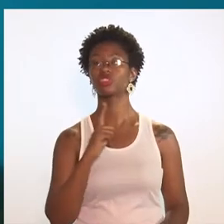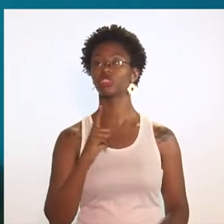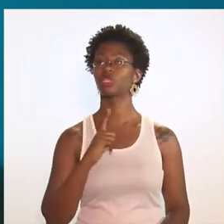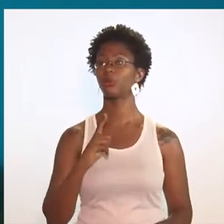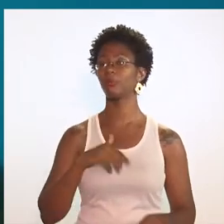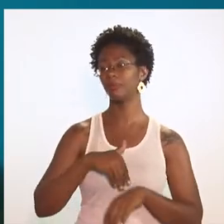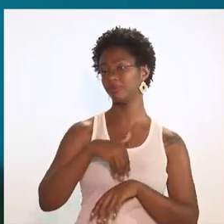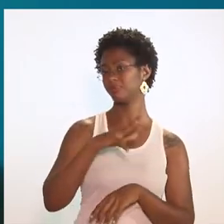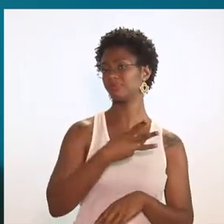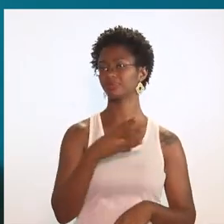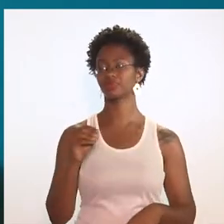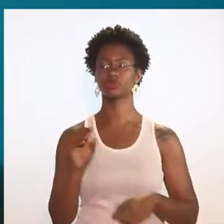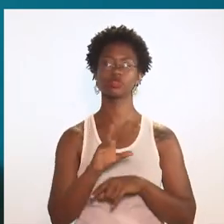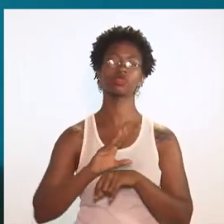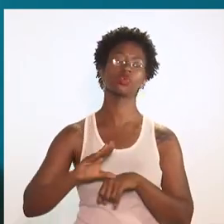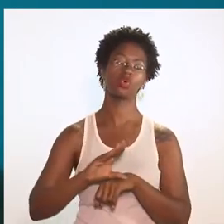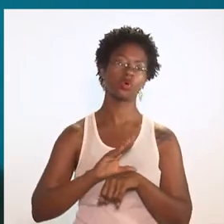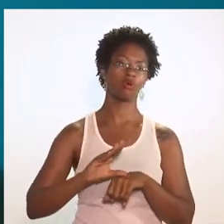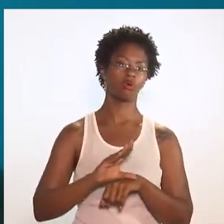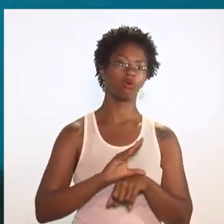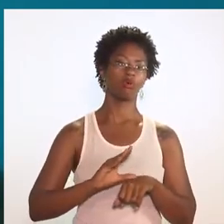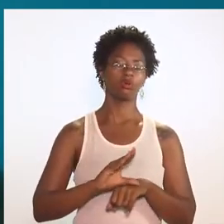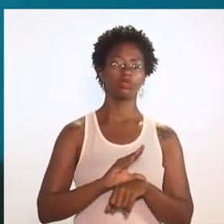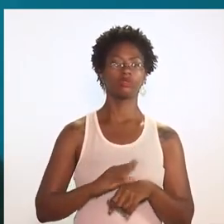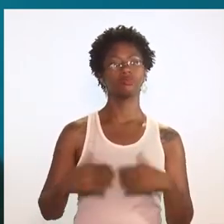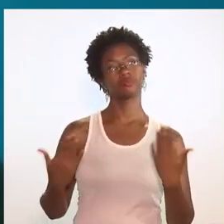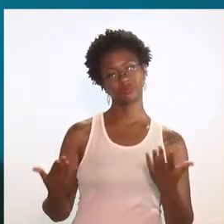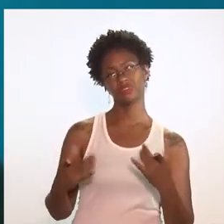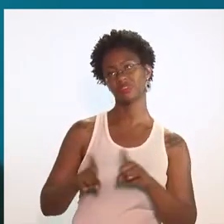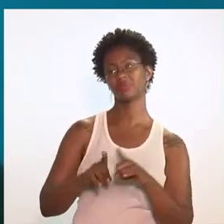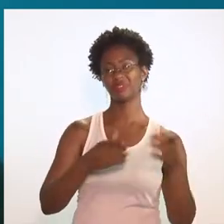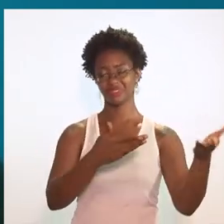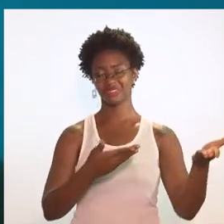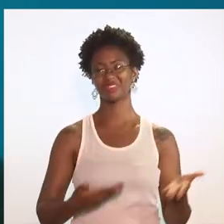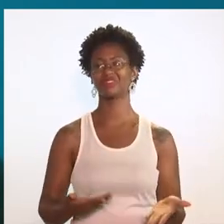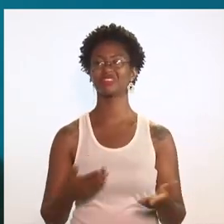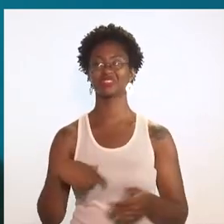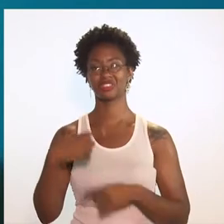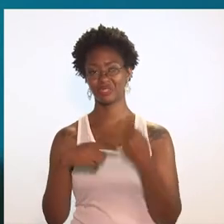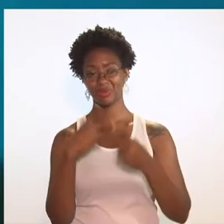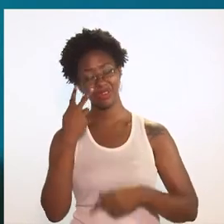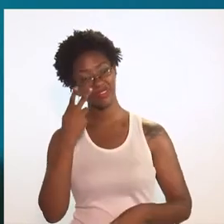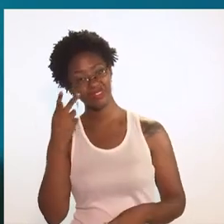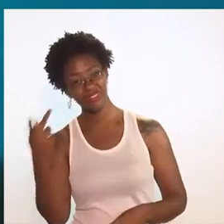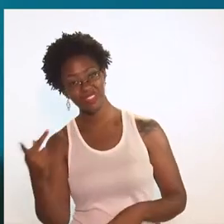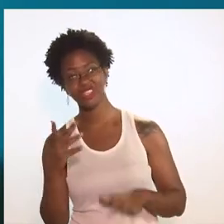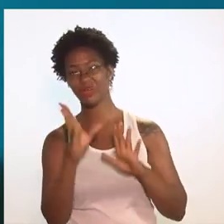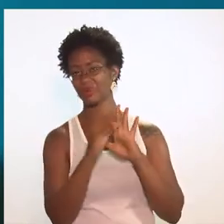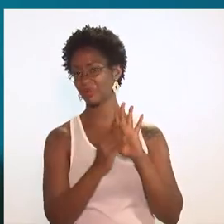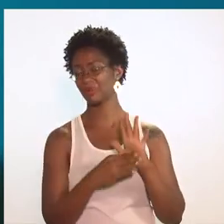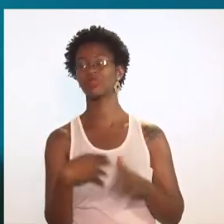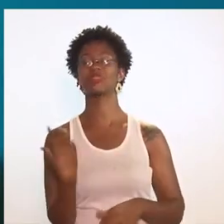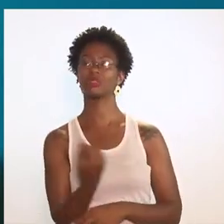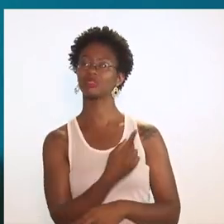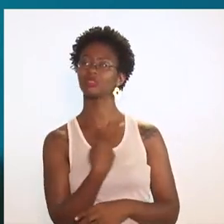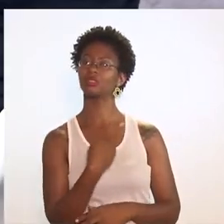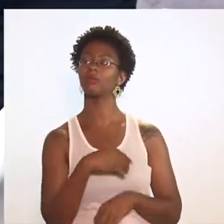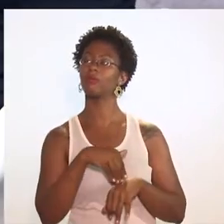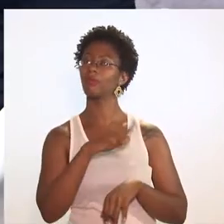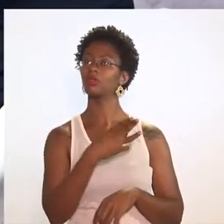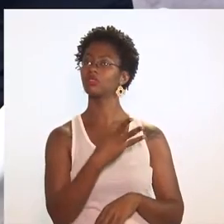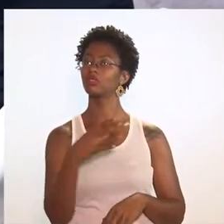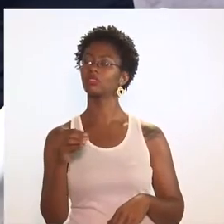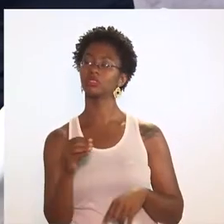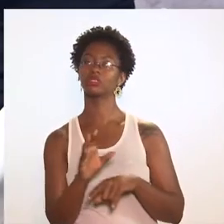bastante, a gente está com mais de 300 cursos. Então, Nélio, fica aí também o convite para você depois visitar o nosso conteúdo